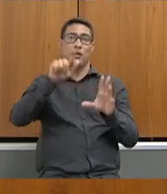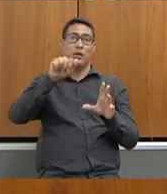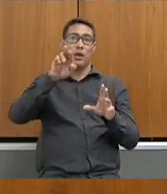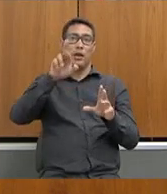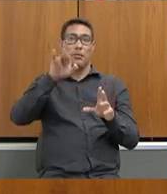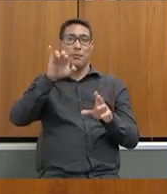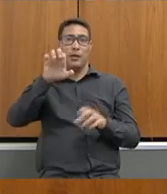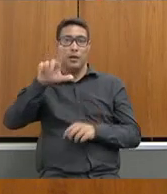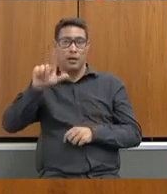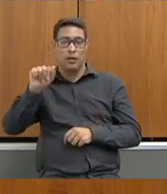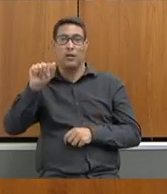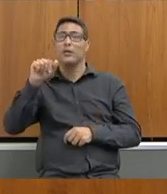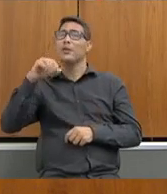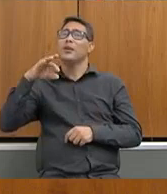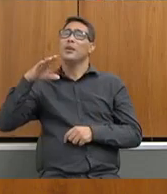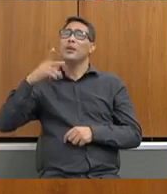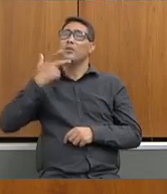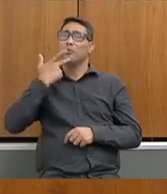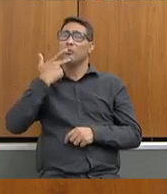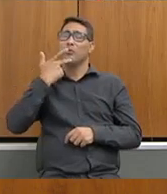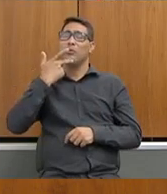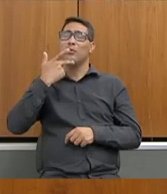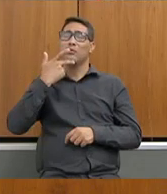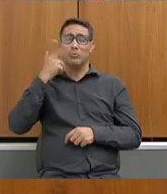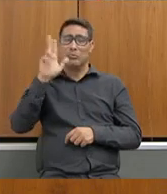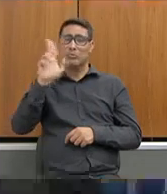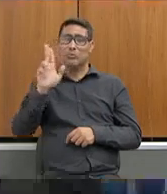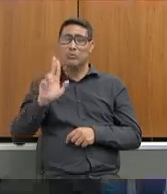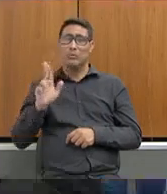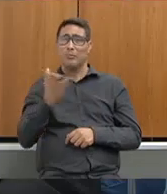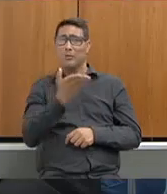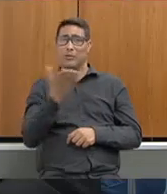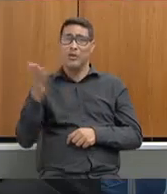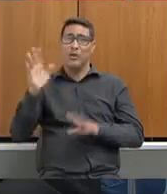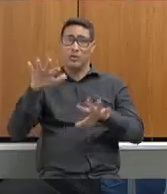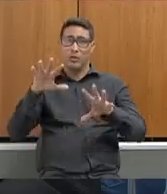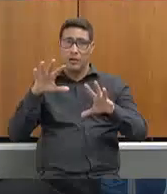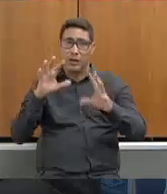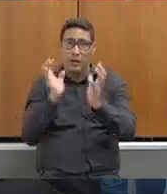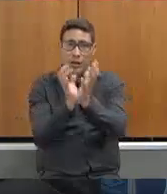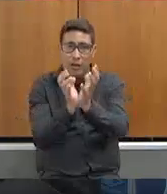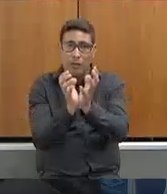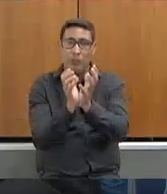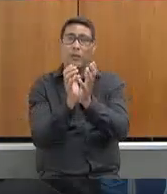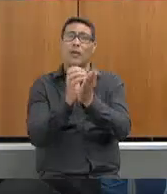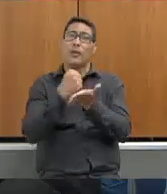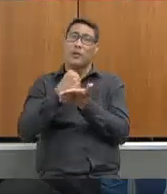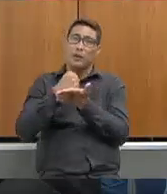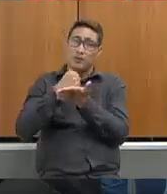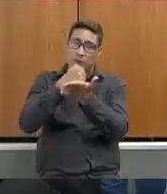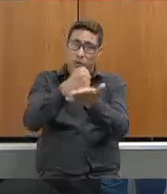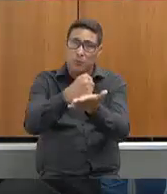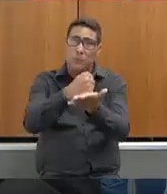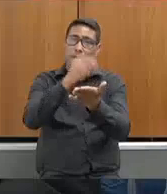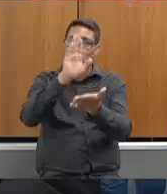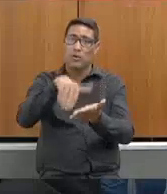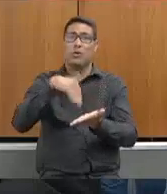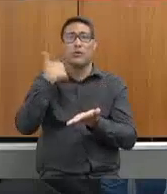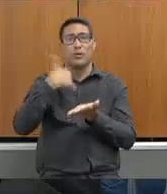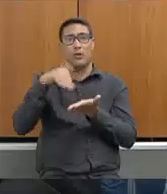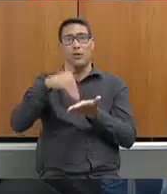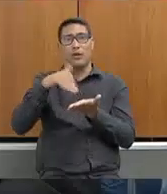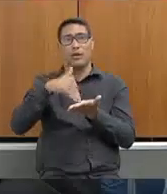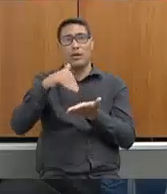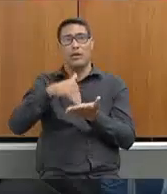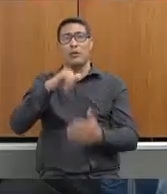e, em nome de vocês, toda esta equipe que dá suporte ao nosso querido secretário Igor Alvarenga